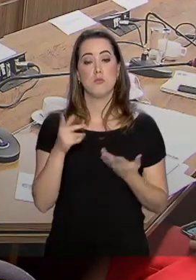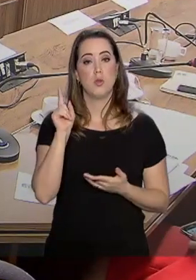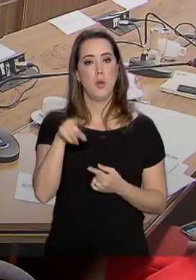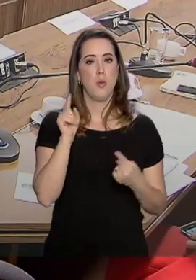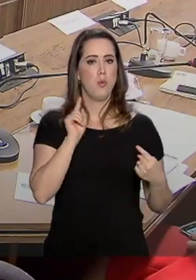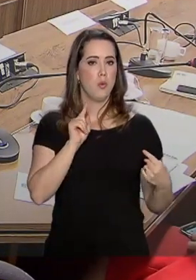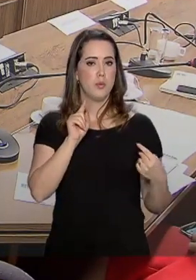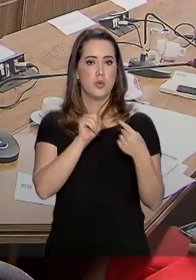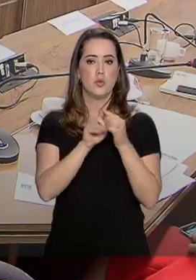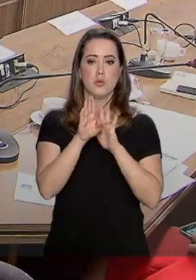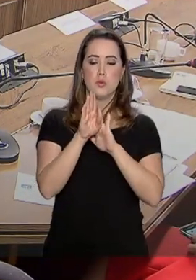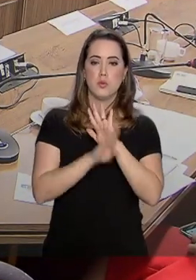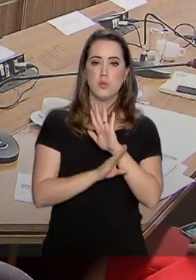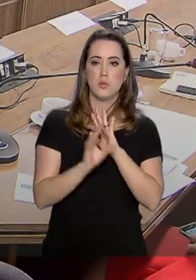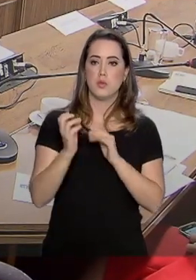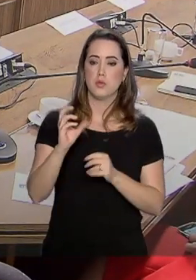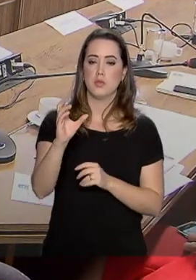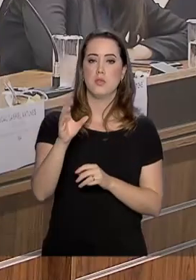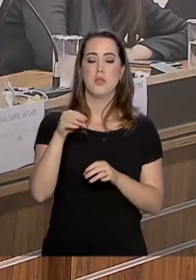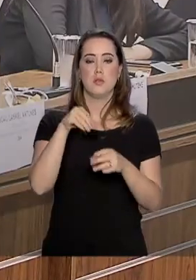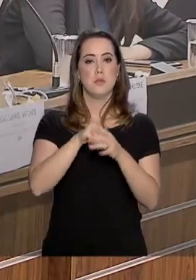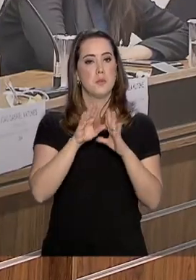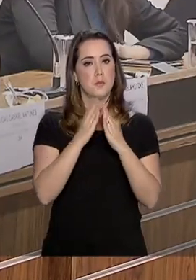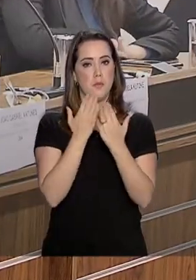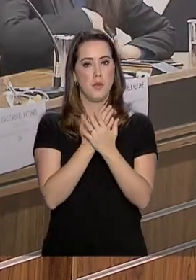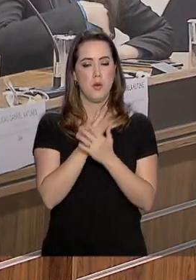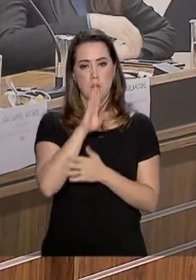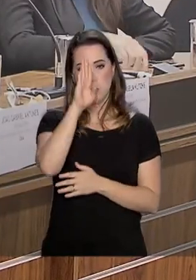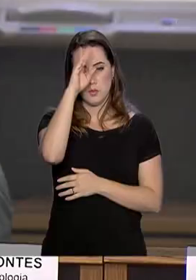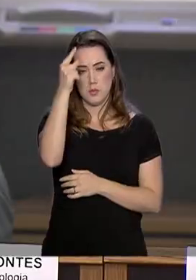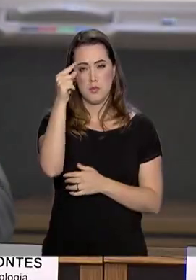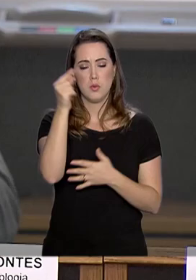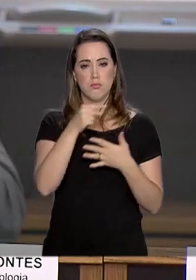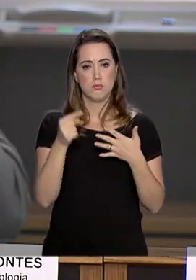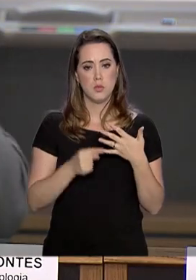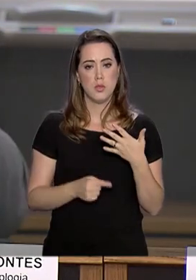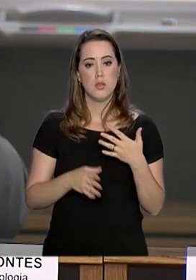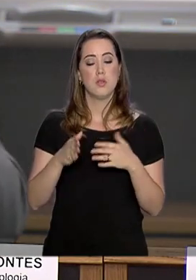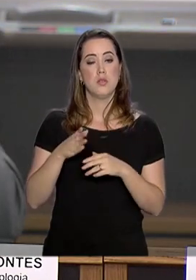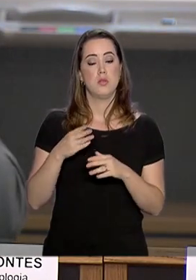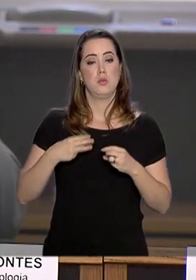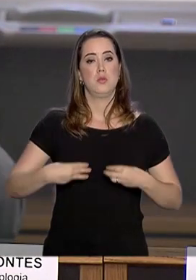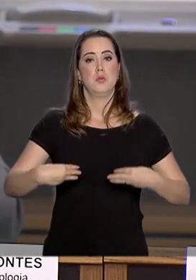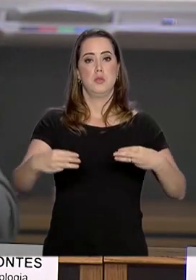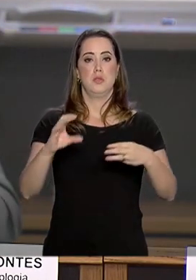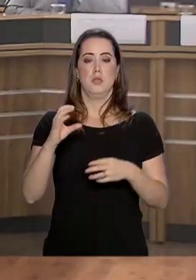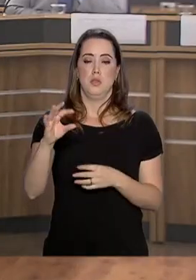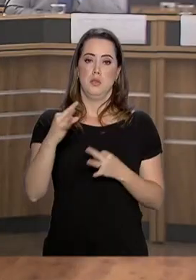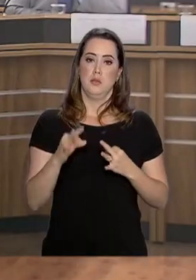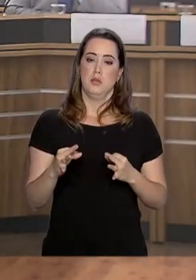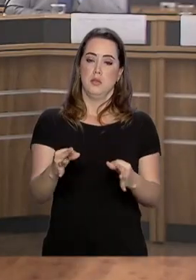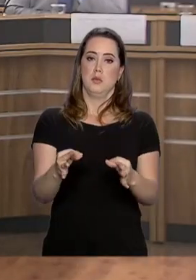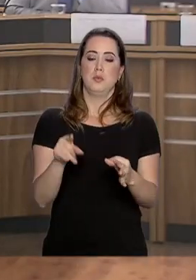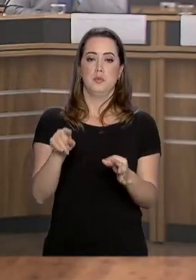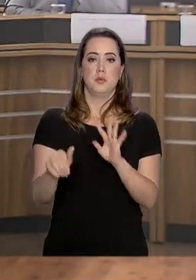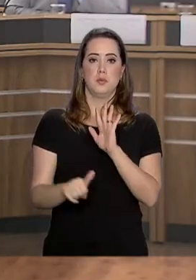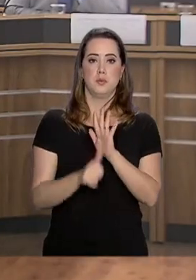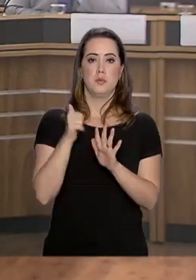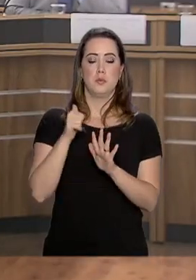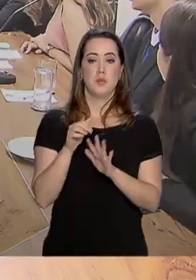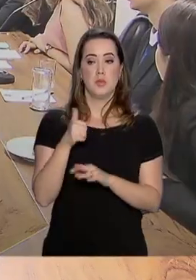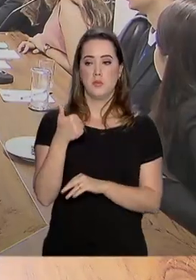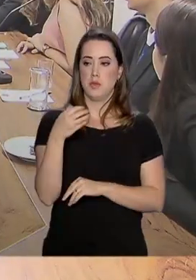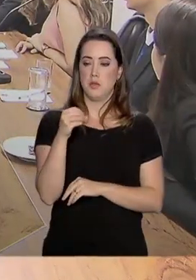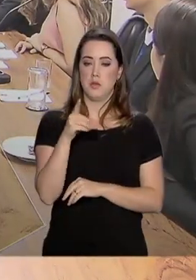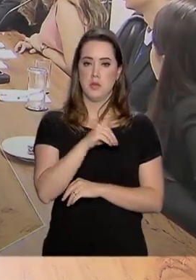é o objetivo do programa Ciência na Escola, uma das prioridades do Ministério da Ciência e Tecnologia para os primeiros 100